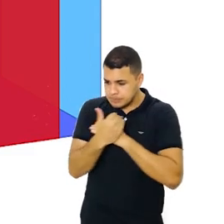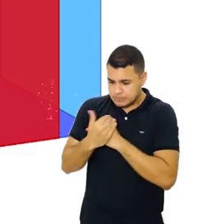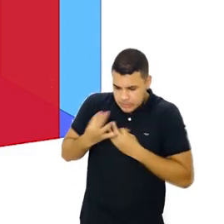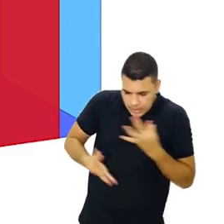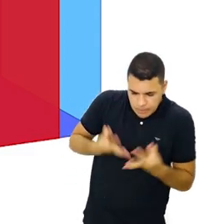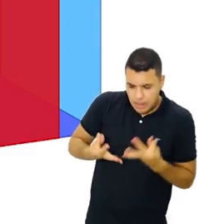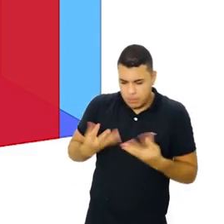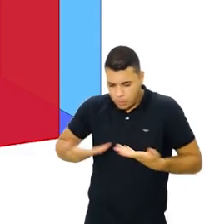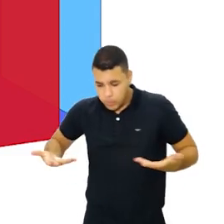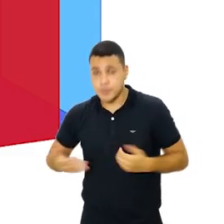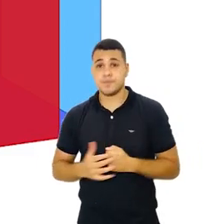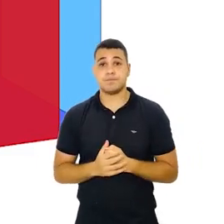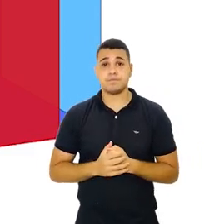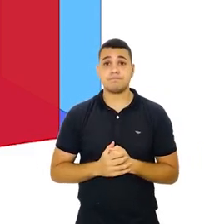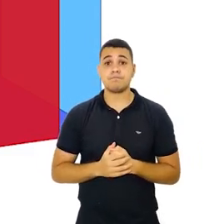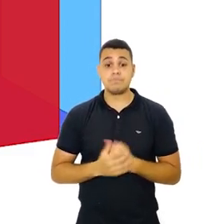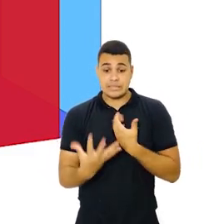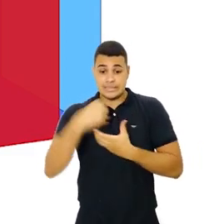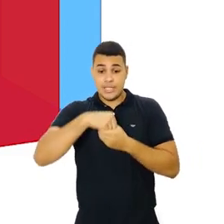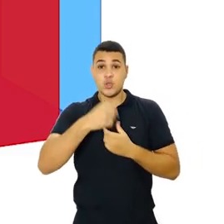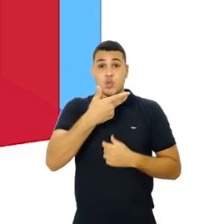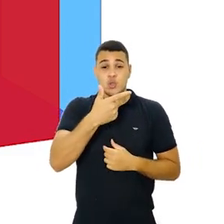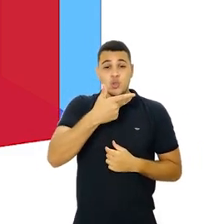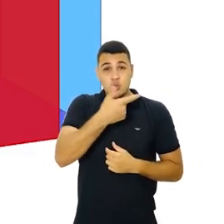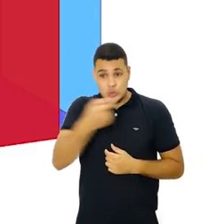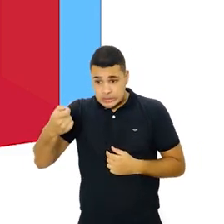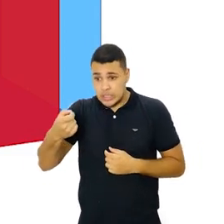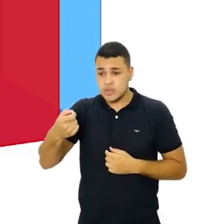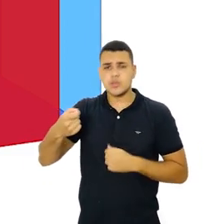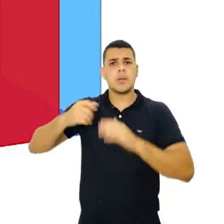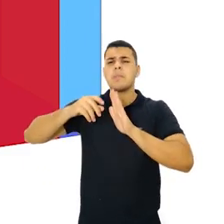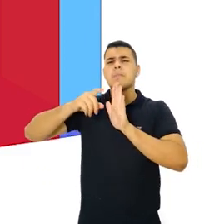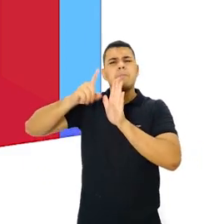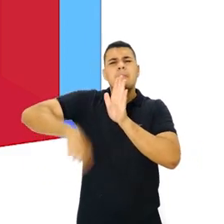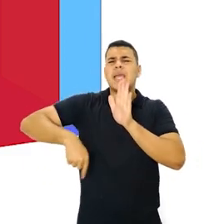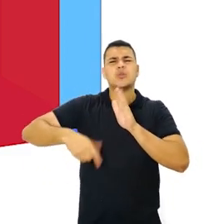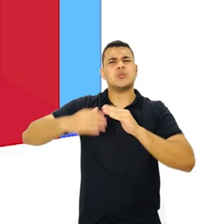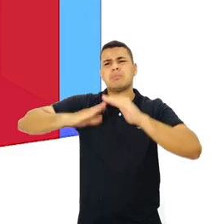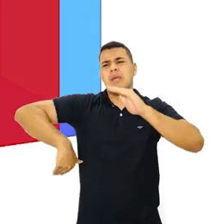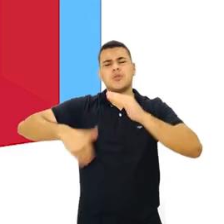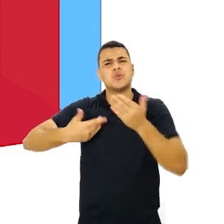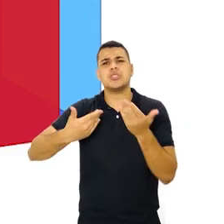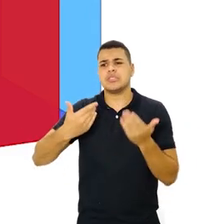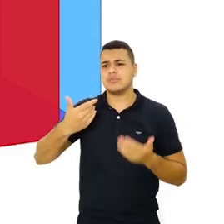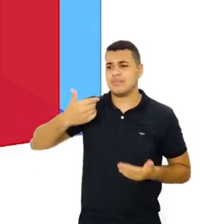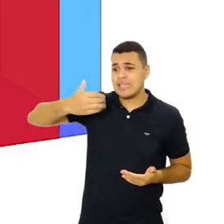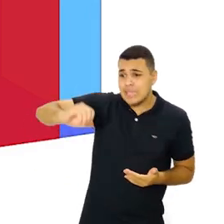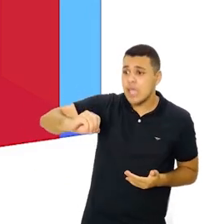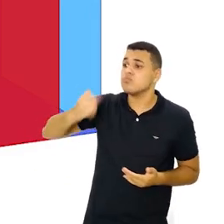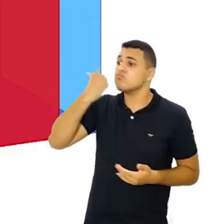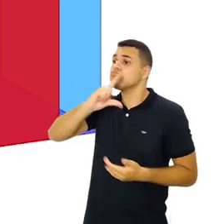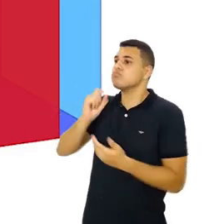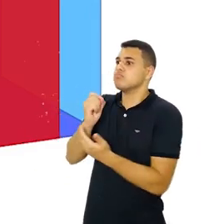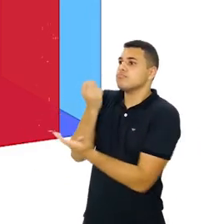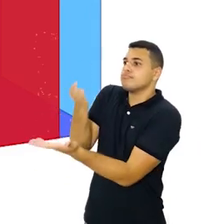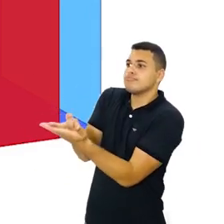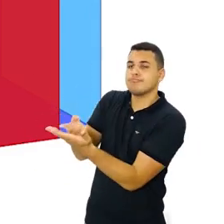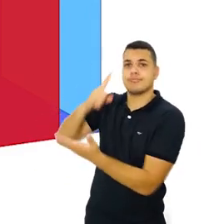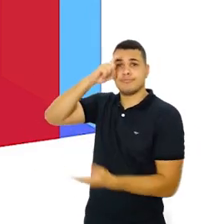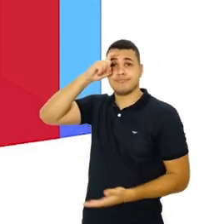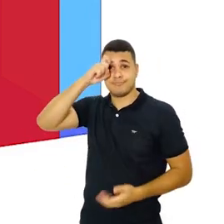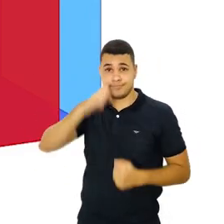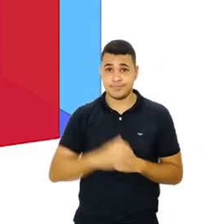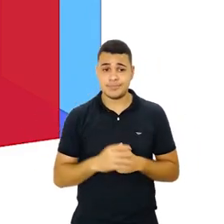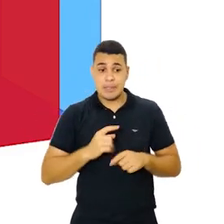assistência médica. Dessas que procuraram assistência médica, apenas menos de dez em mil